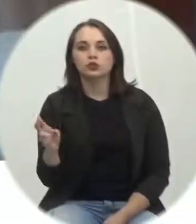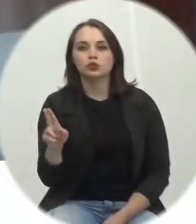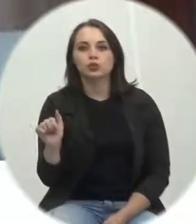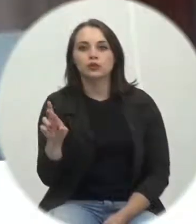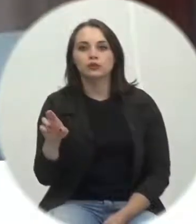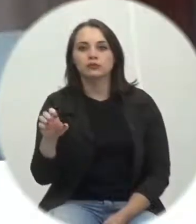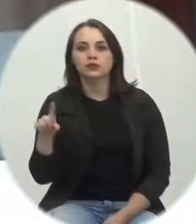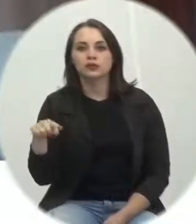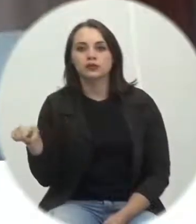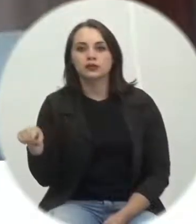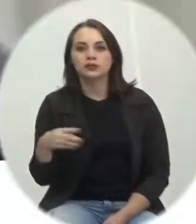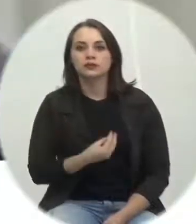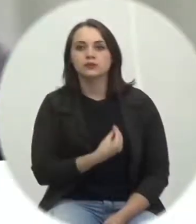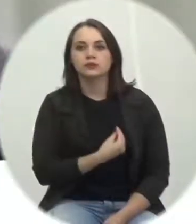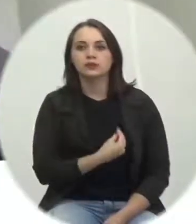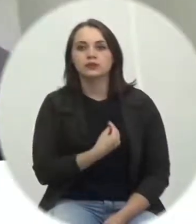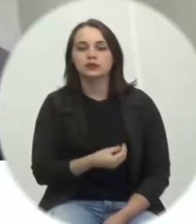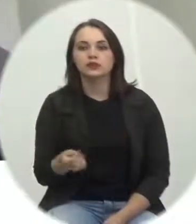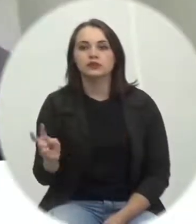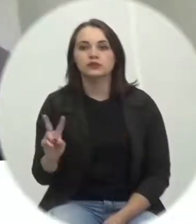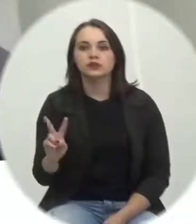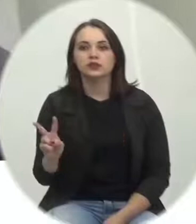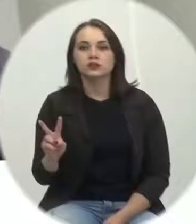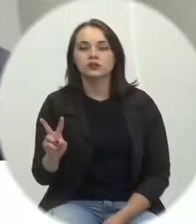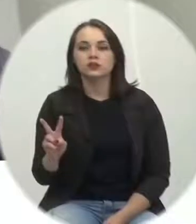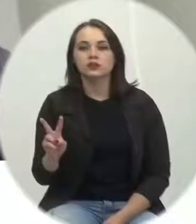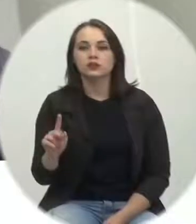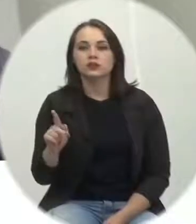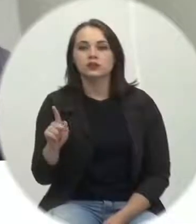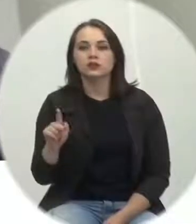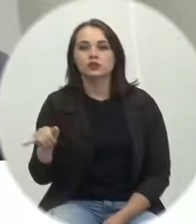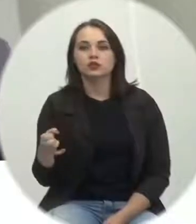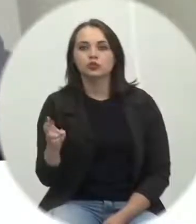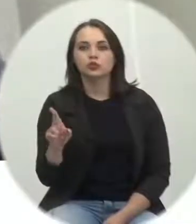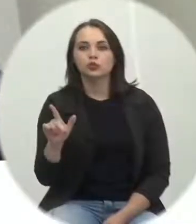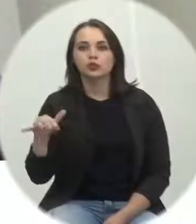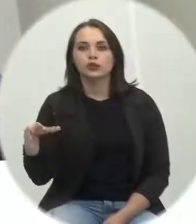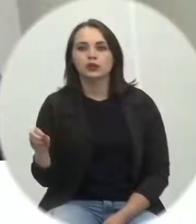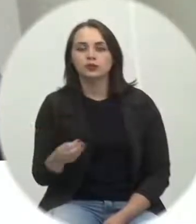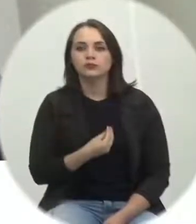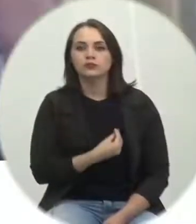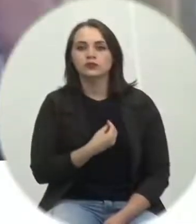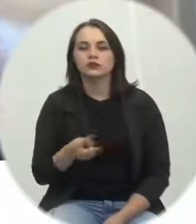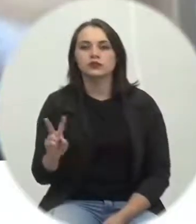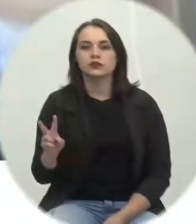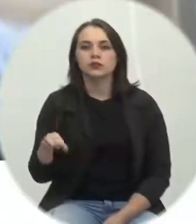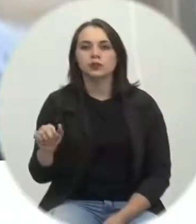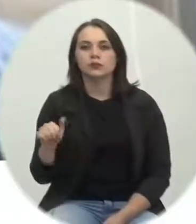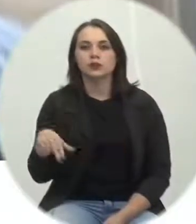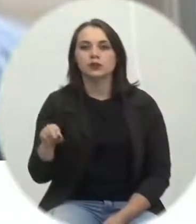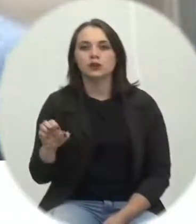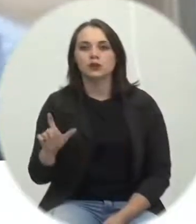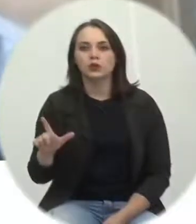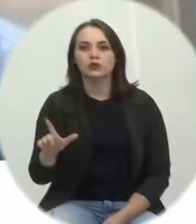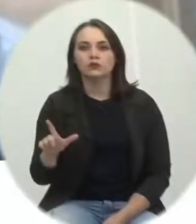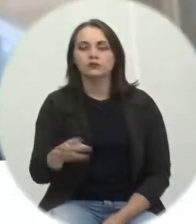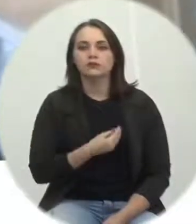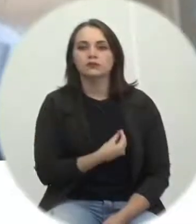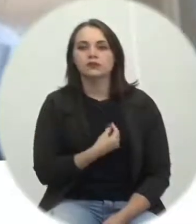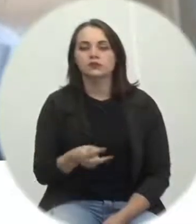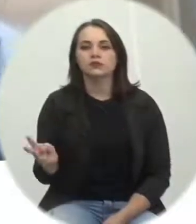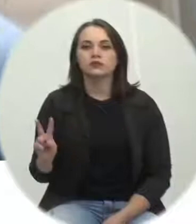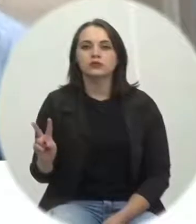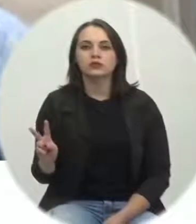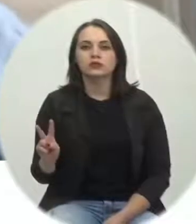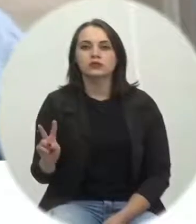de Jesus. Presente. Presente, vereador Júlio Caminski. Presente. Presente, vereador Manuel Roseng. Presente.